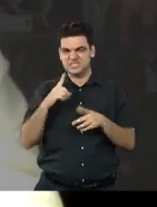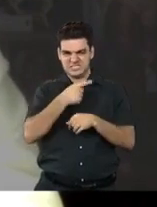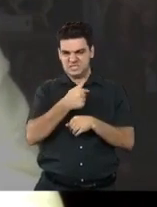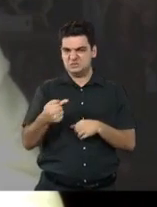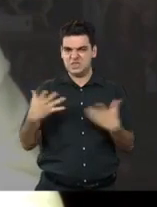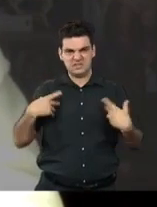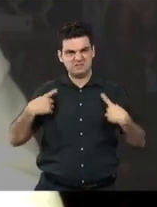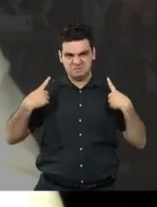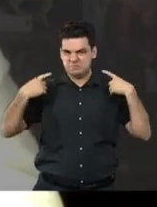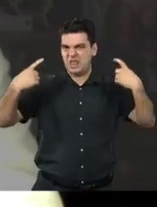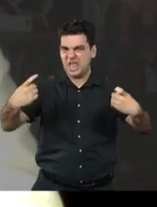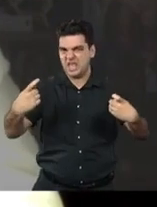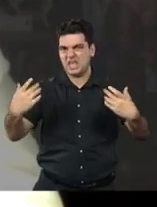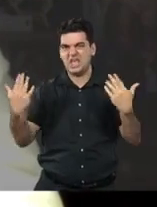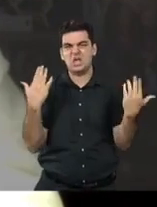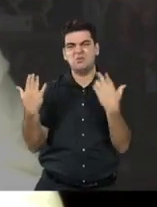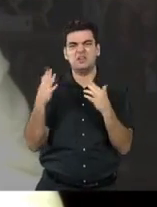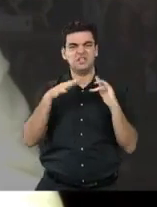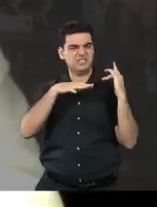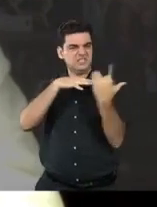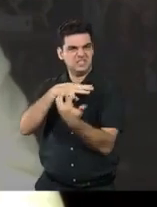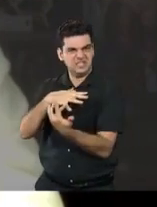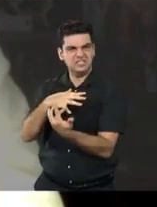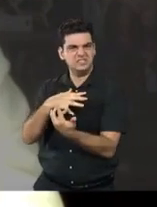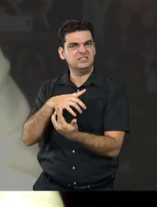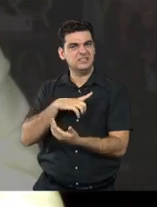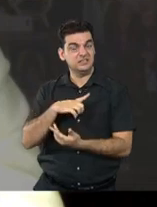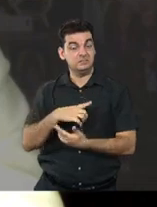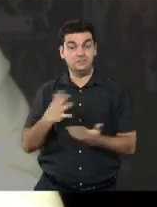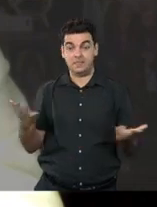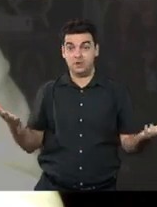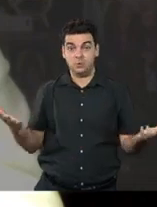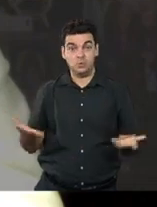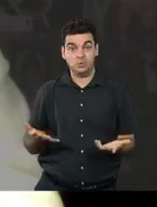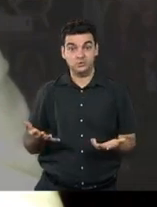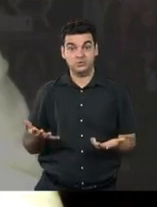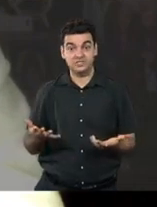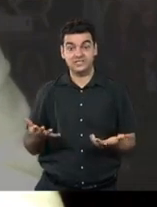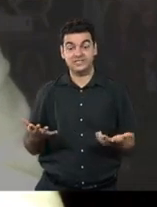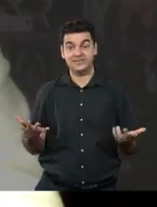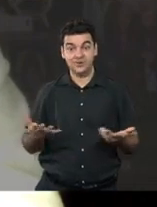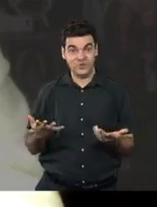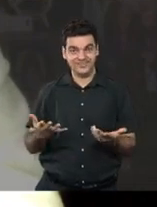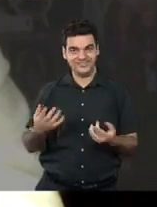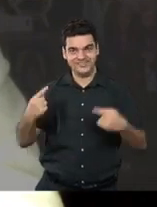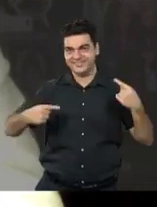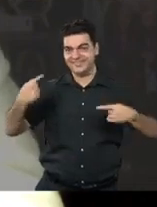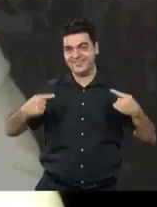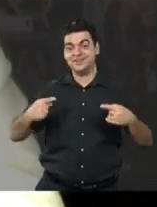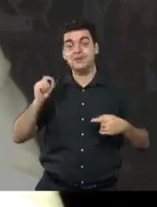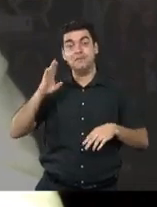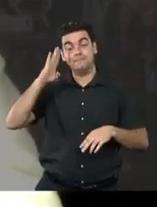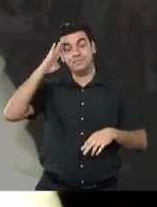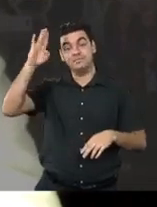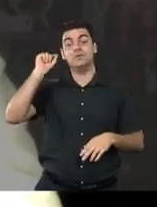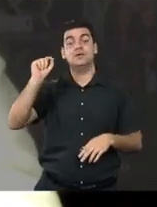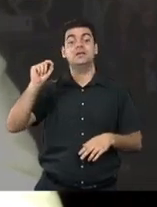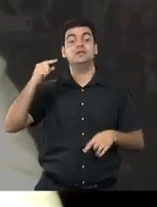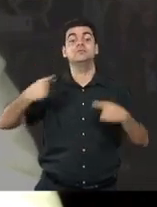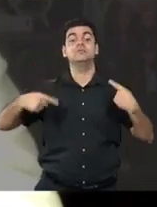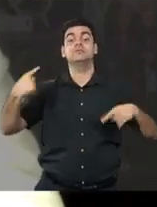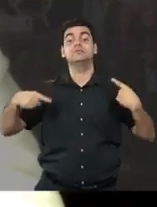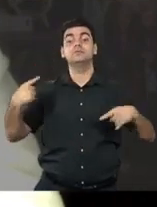essa semana nas reações das redes sociais, hoje, um ponto alto dessa conversa foi a conversa